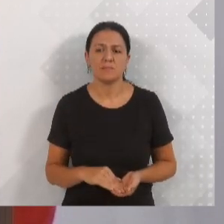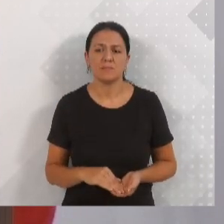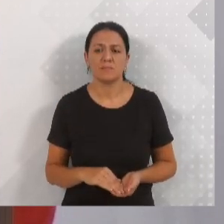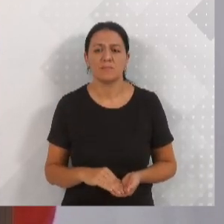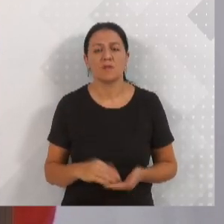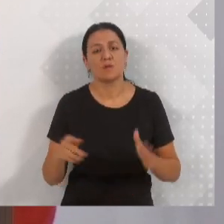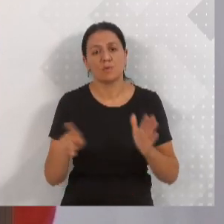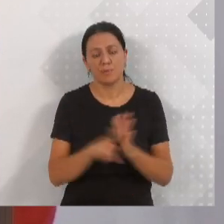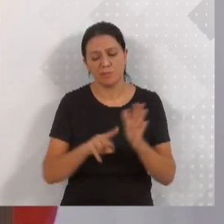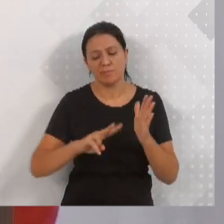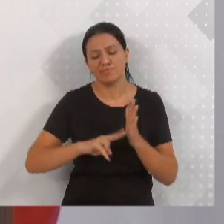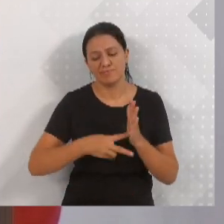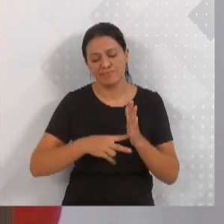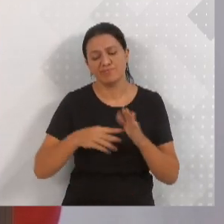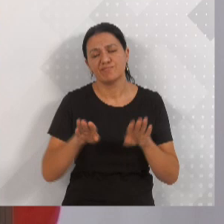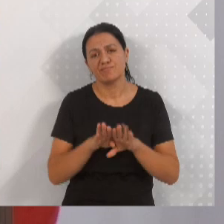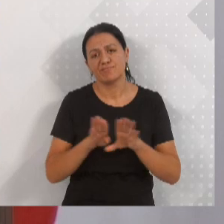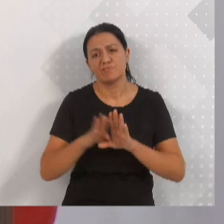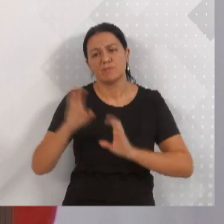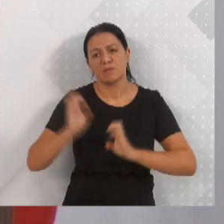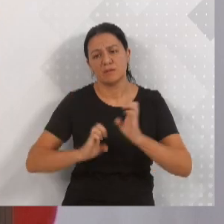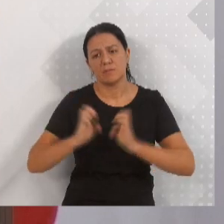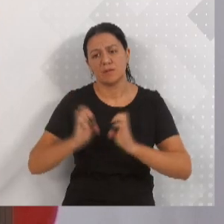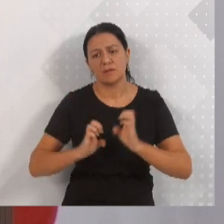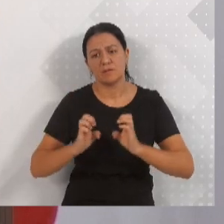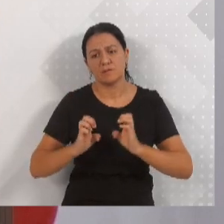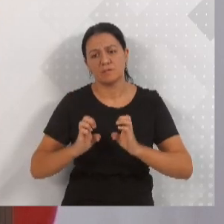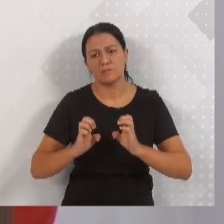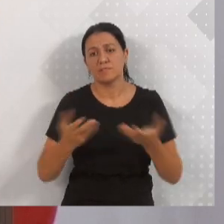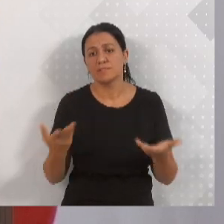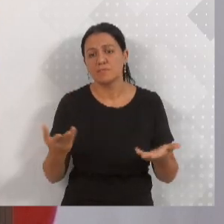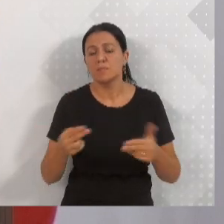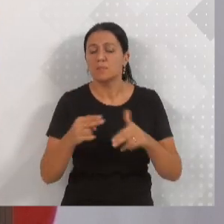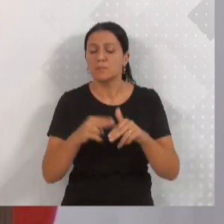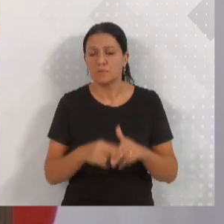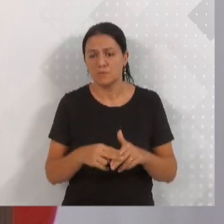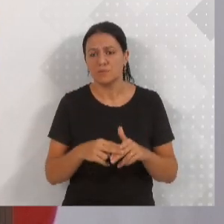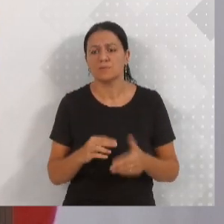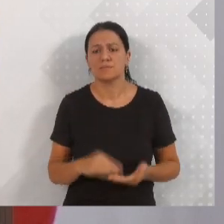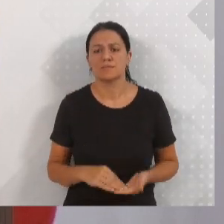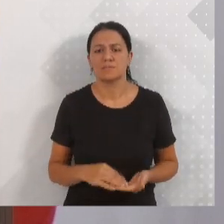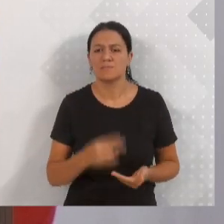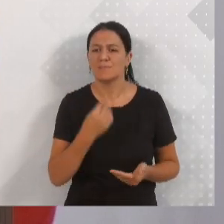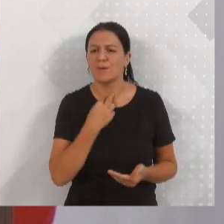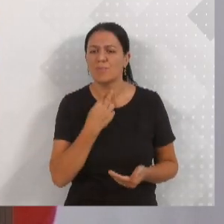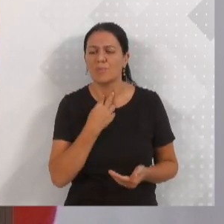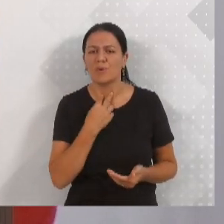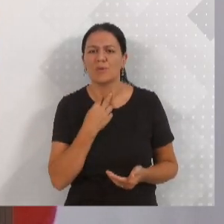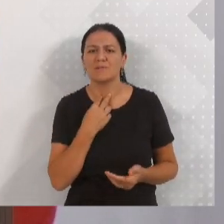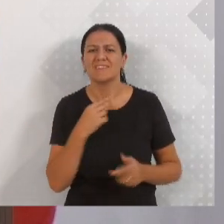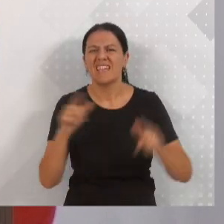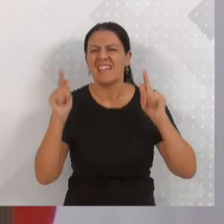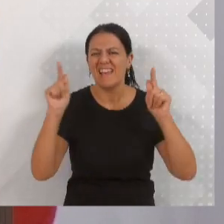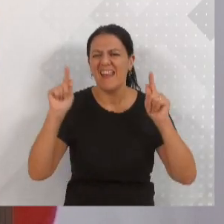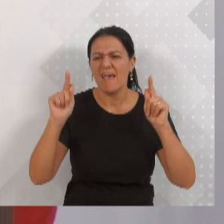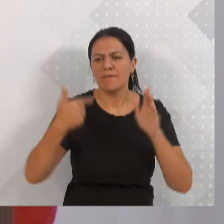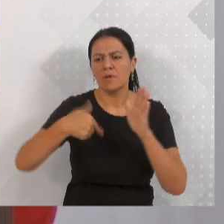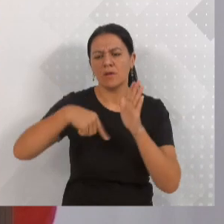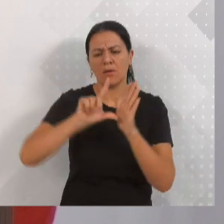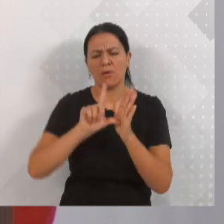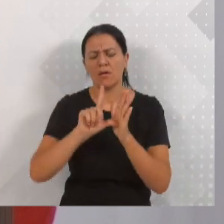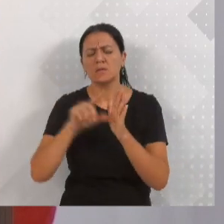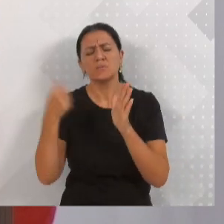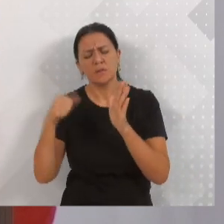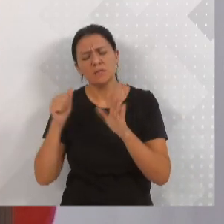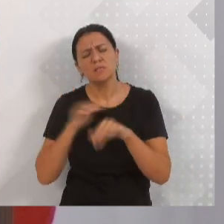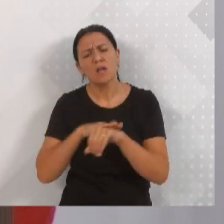sindicato e da empresa. Eles são os últimos que podem pagar. Por isso, não pode haver uma greve sem antes uma conversa, como